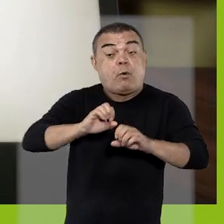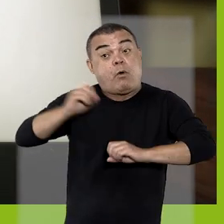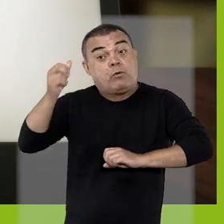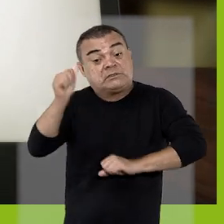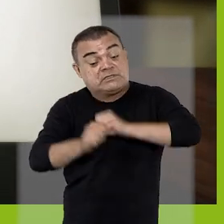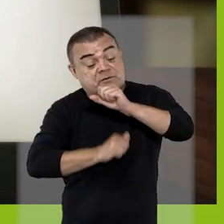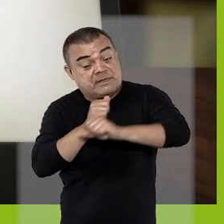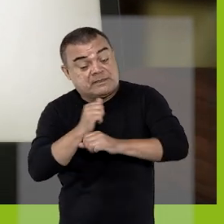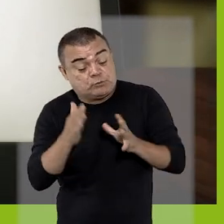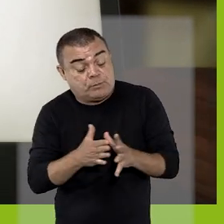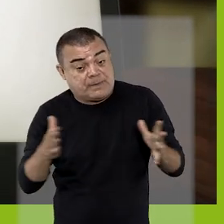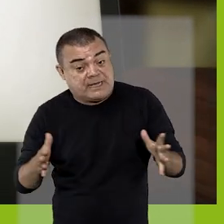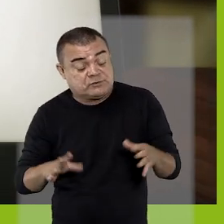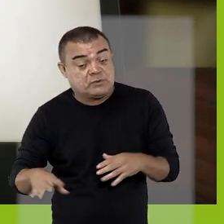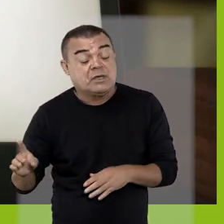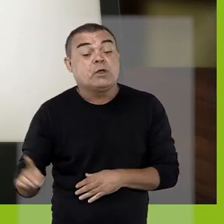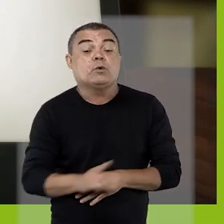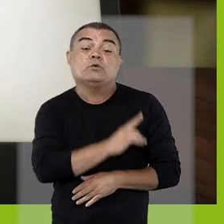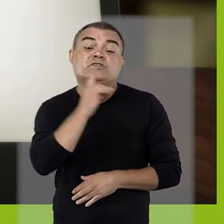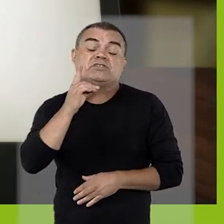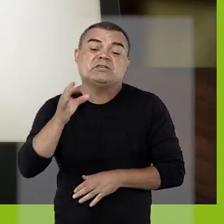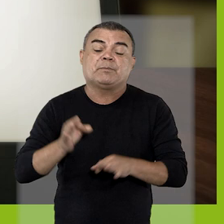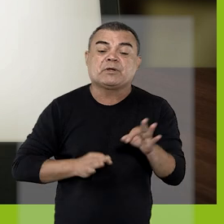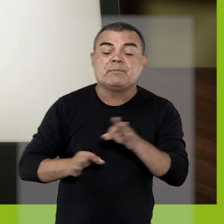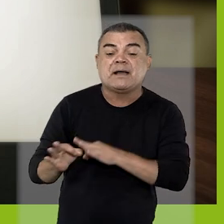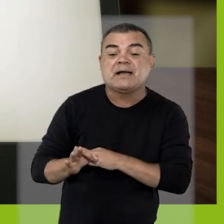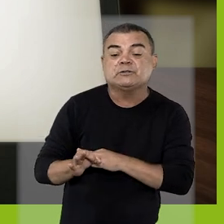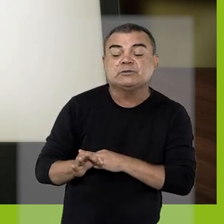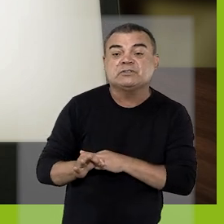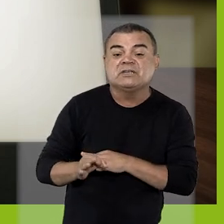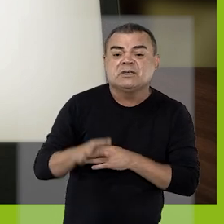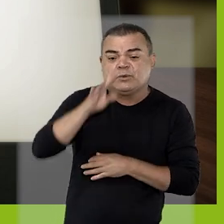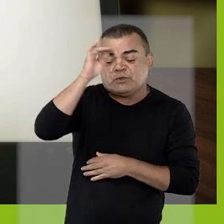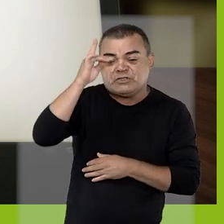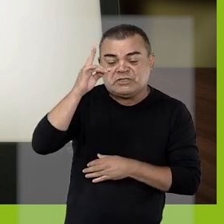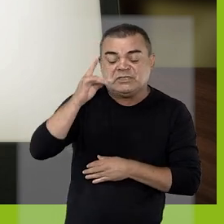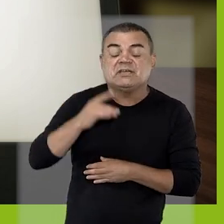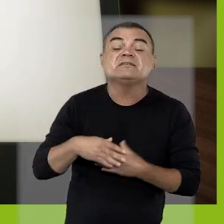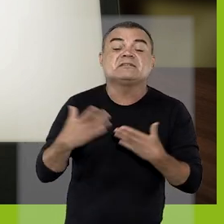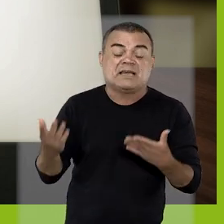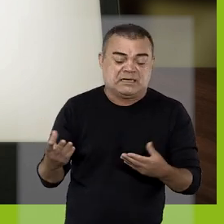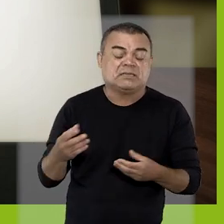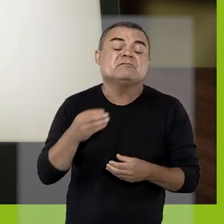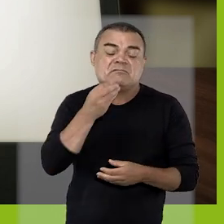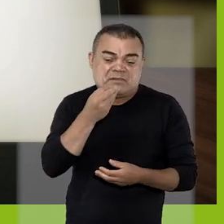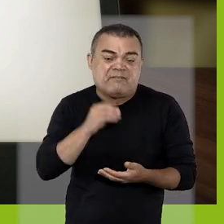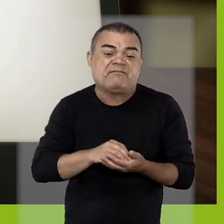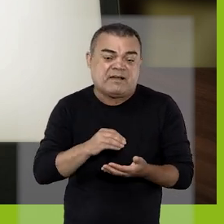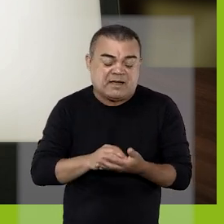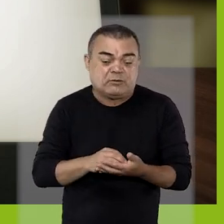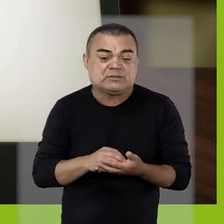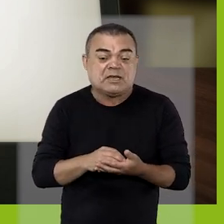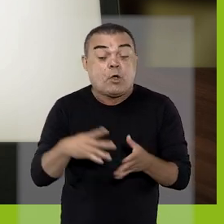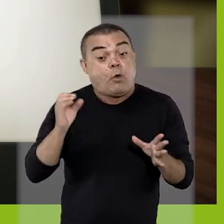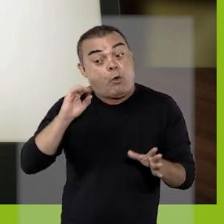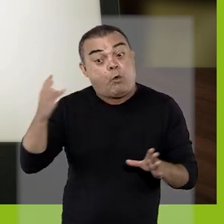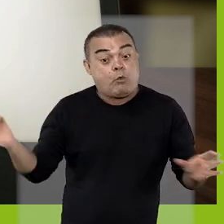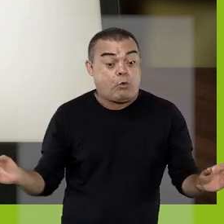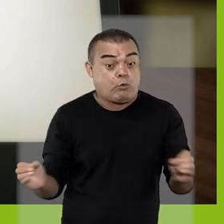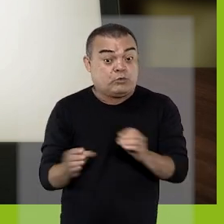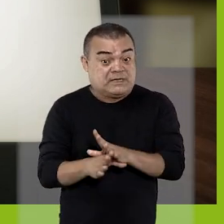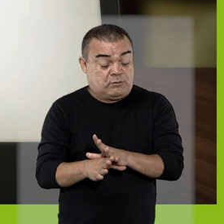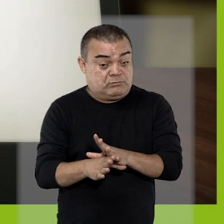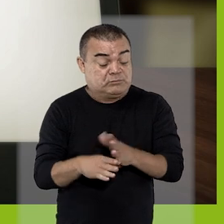ou alteração do prazo, a data programada, os dias de prazo restantes ou atrasados, a data de